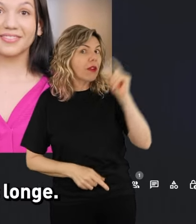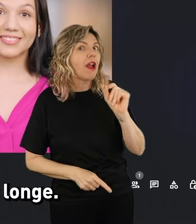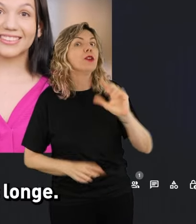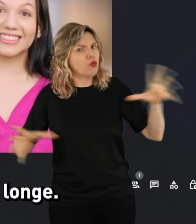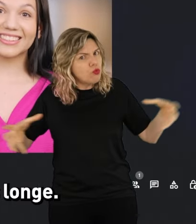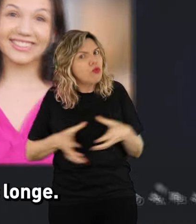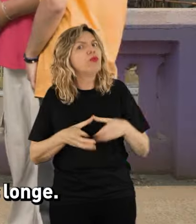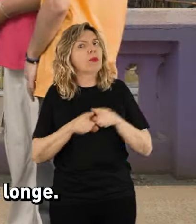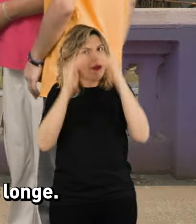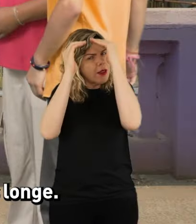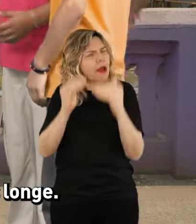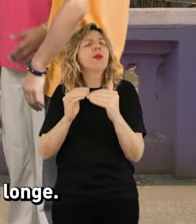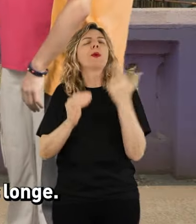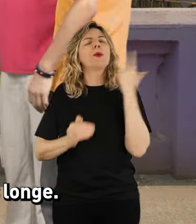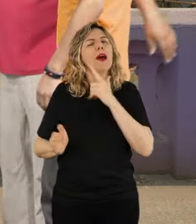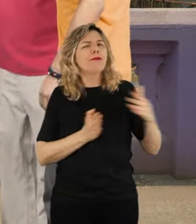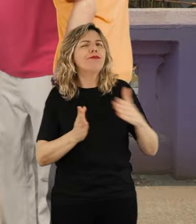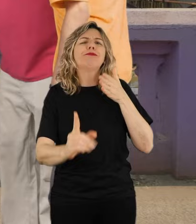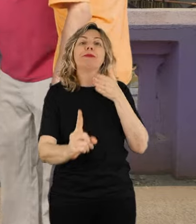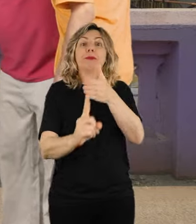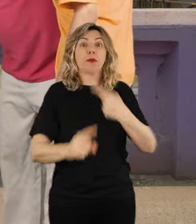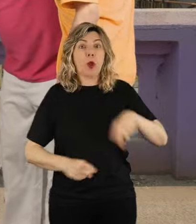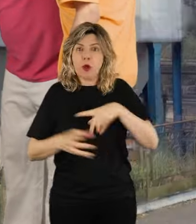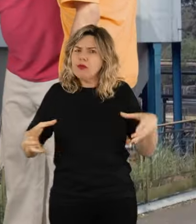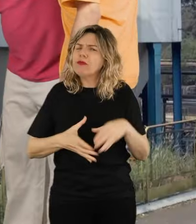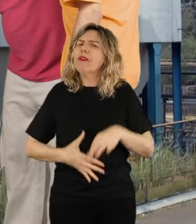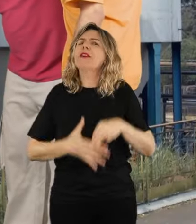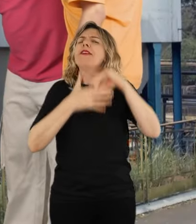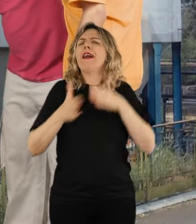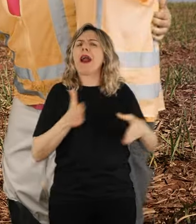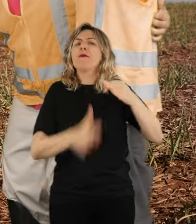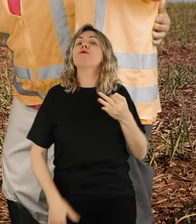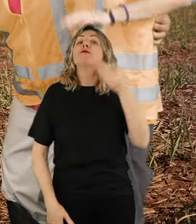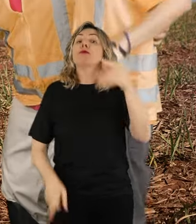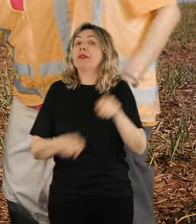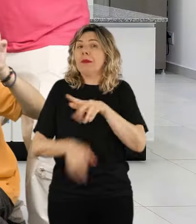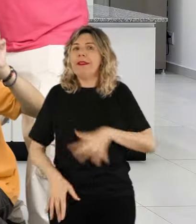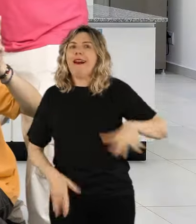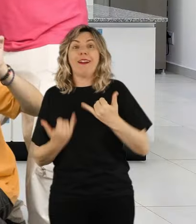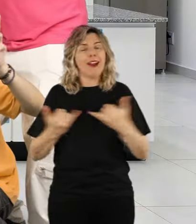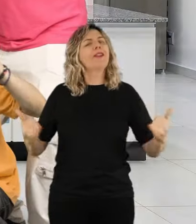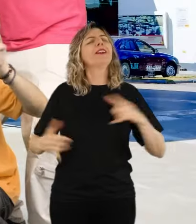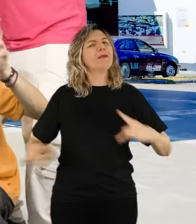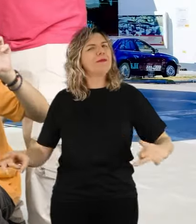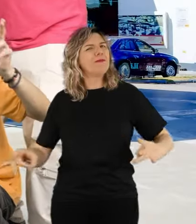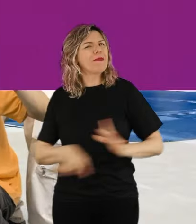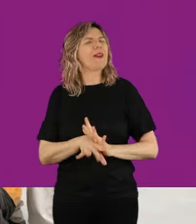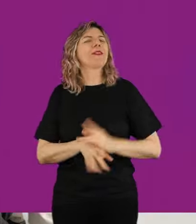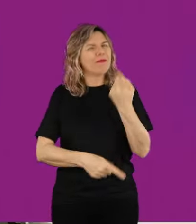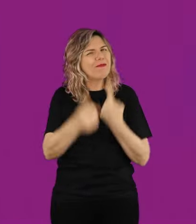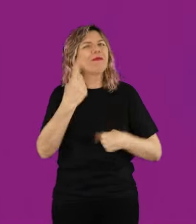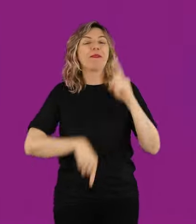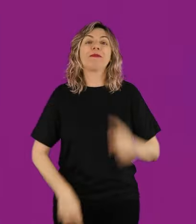e com respeito, vamos mais longe. Nosso time lidera o caminho para o futuro. E o cenário da energia está pronto para ser